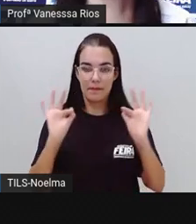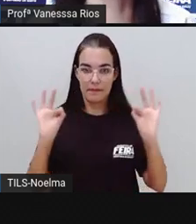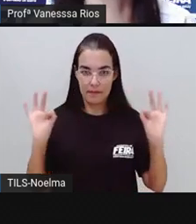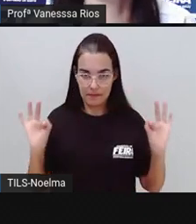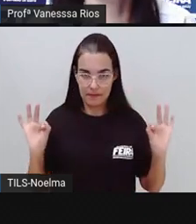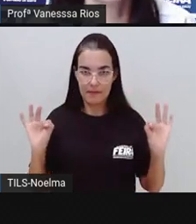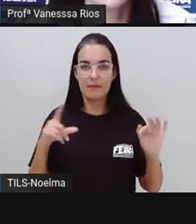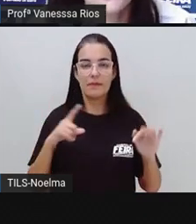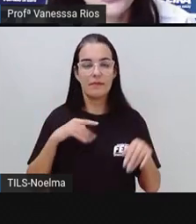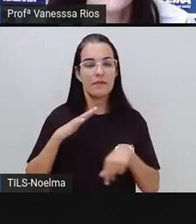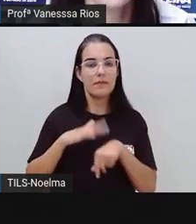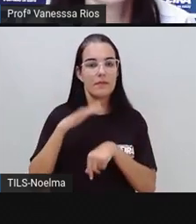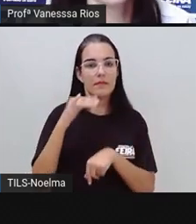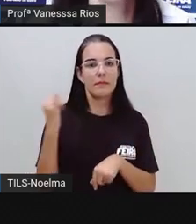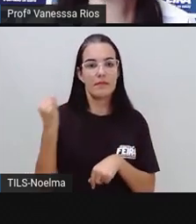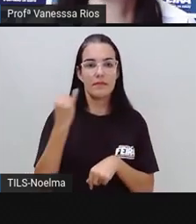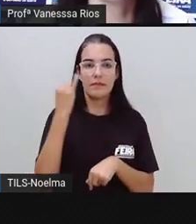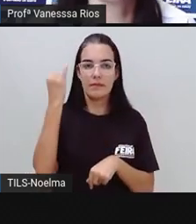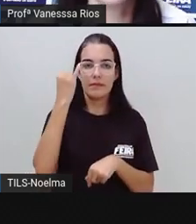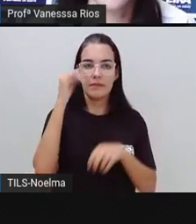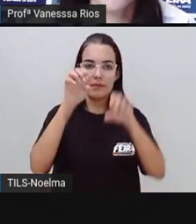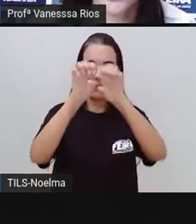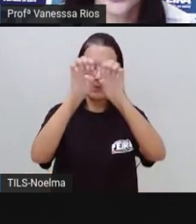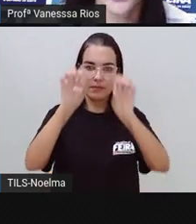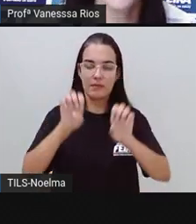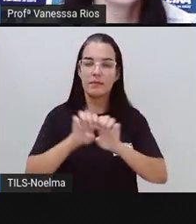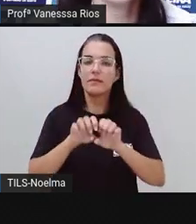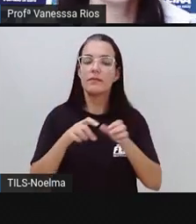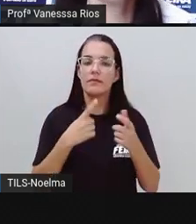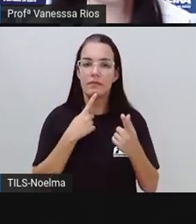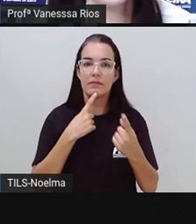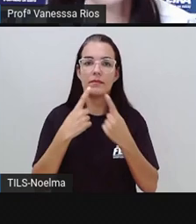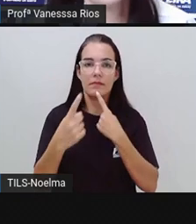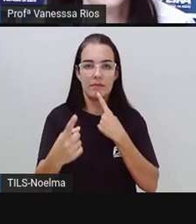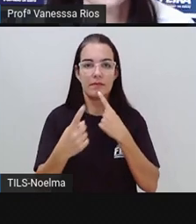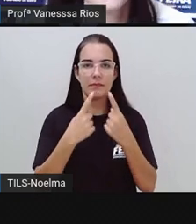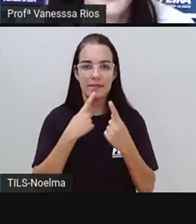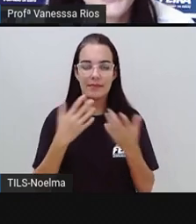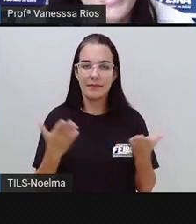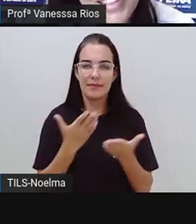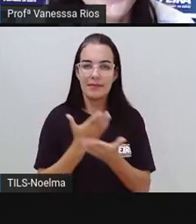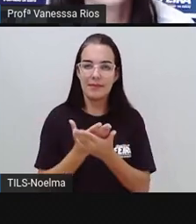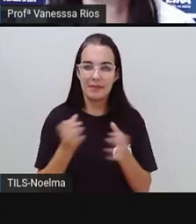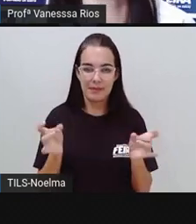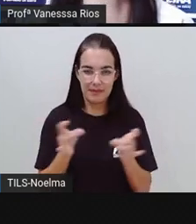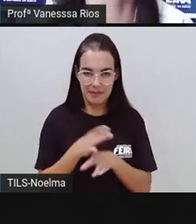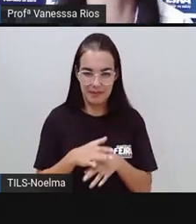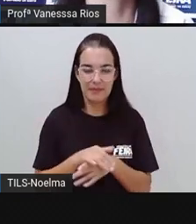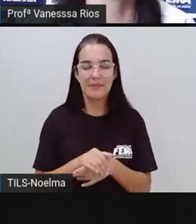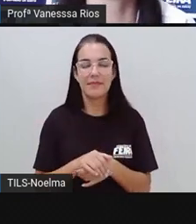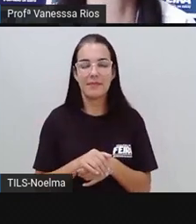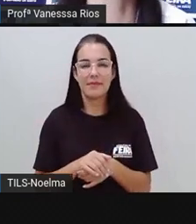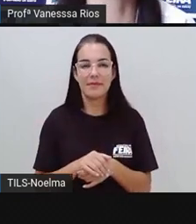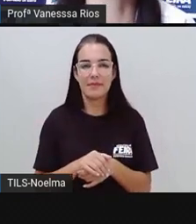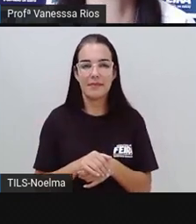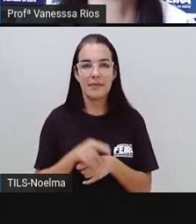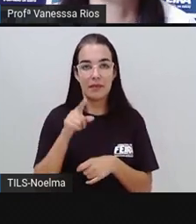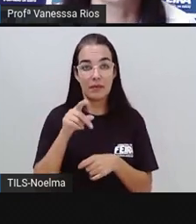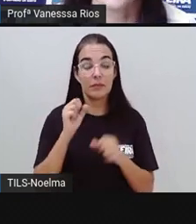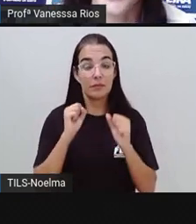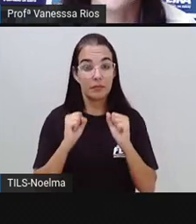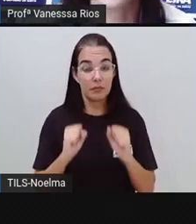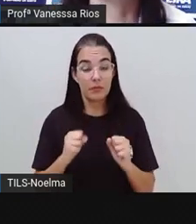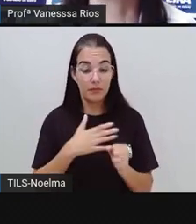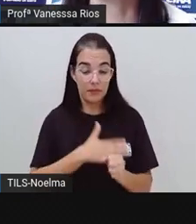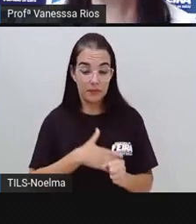Mais importantes da estrutura de uma entrevista. E a nossa aula termina aqui, certo? A Pró espera que tenham